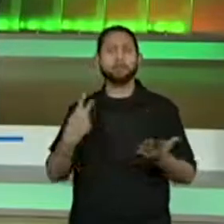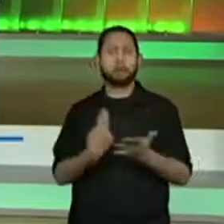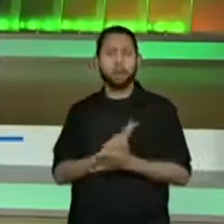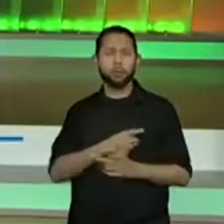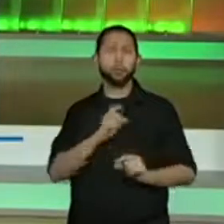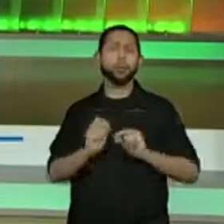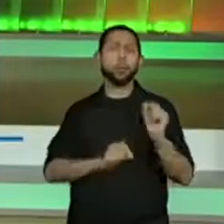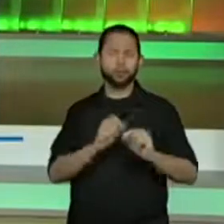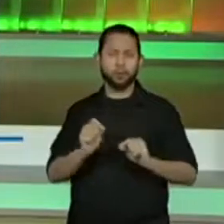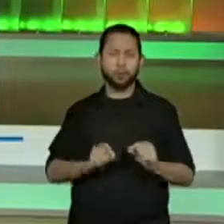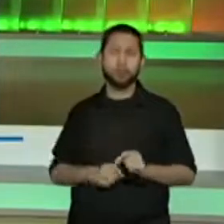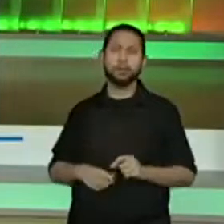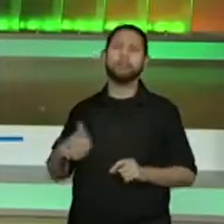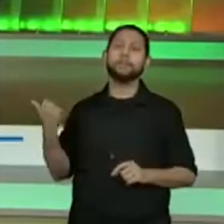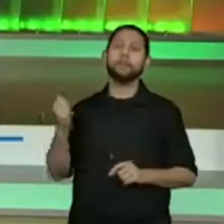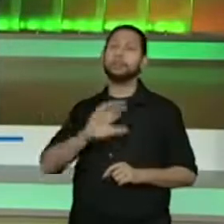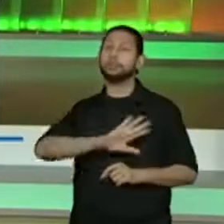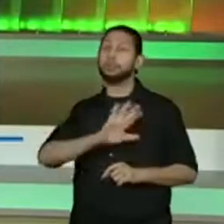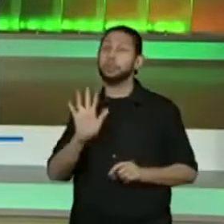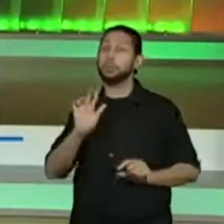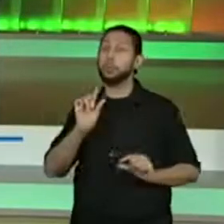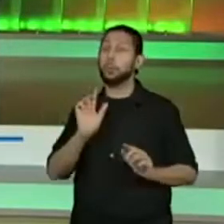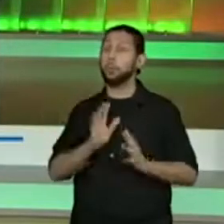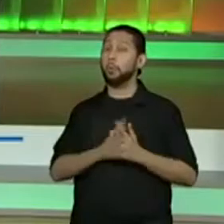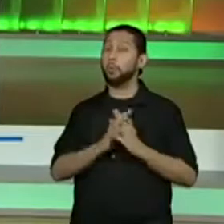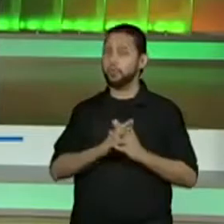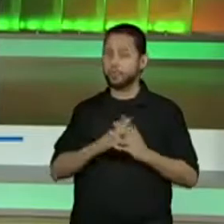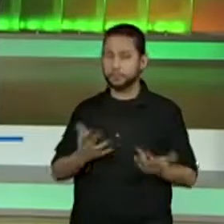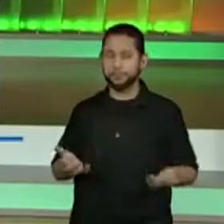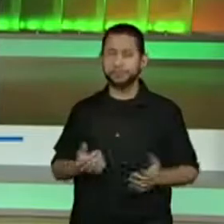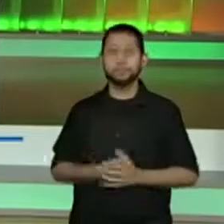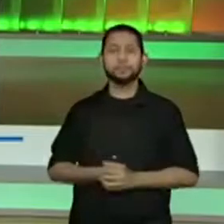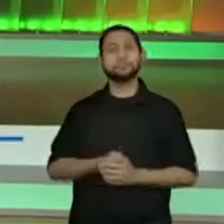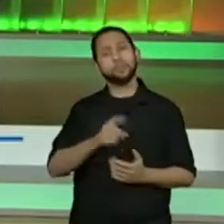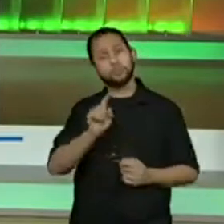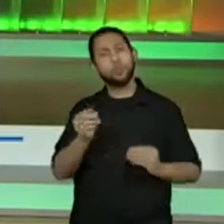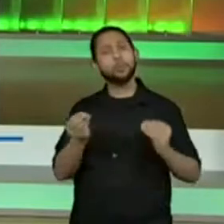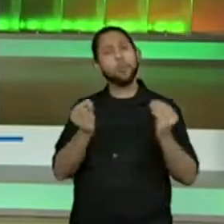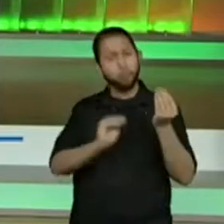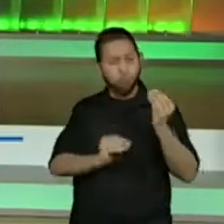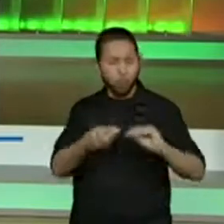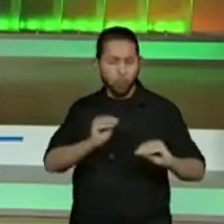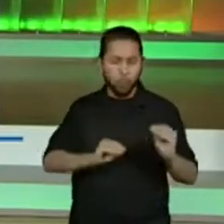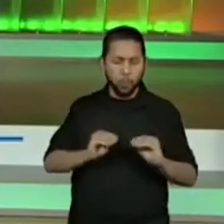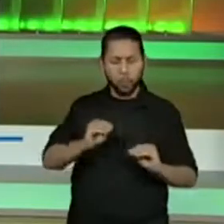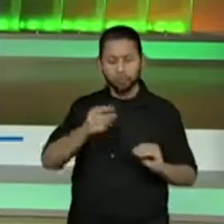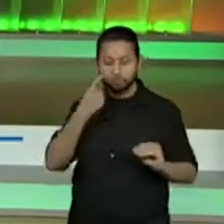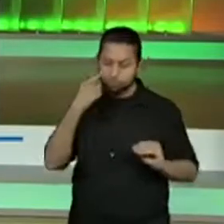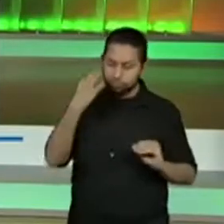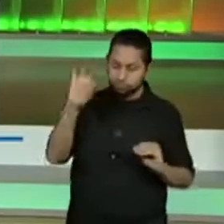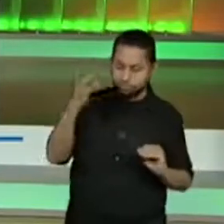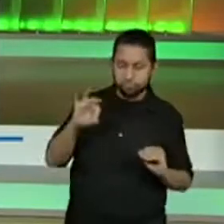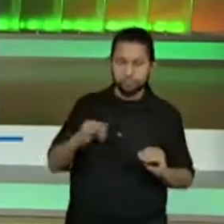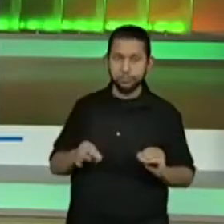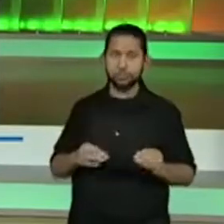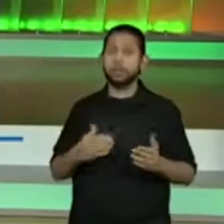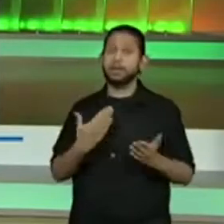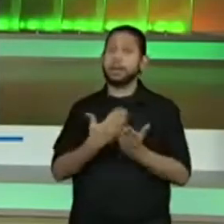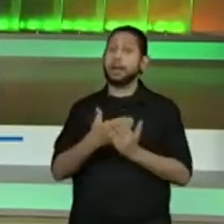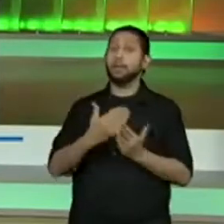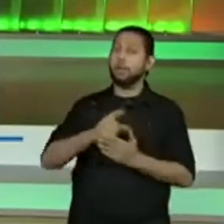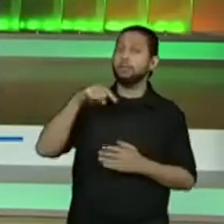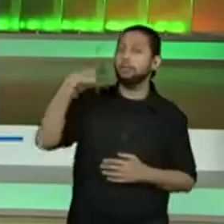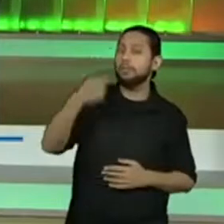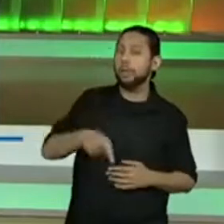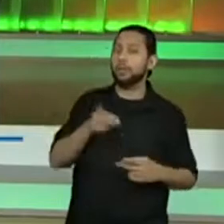pessoal falou que a despedida também ficou confusa. Nós apontamos algumas coisas e essa aula se desdobra em duas.